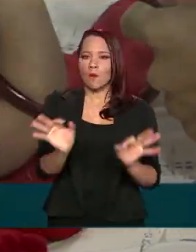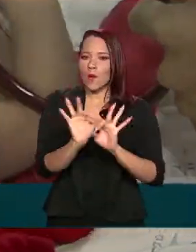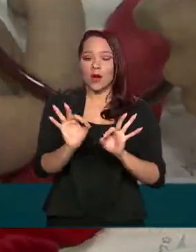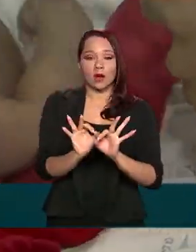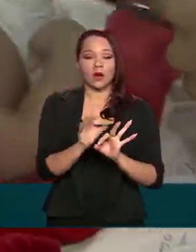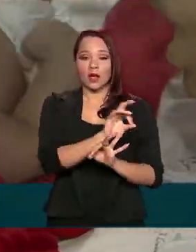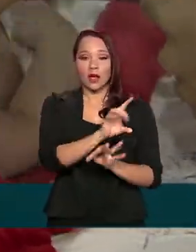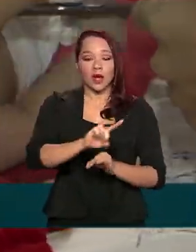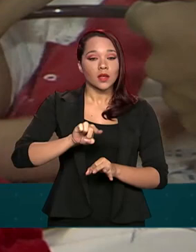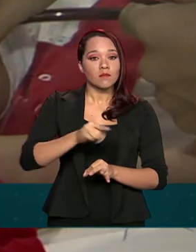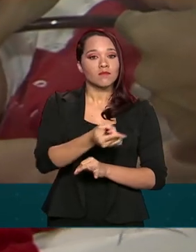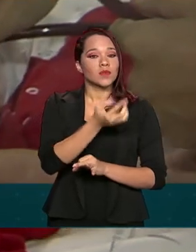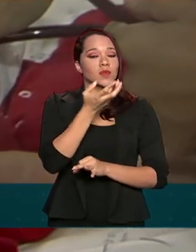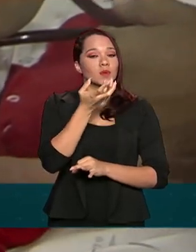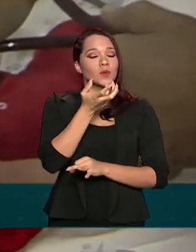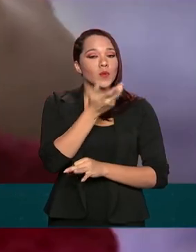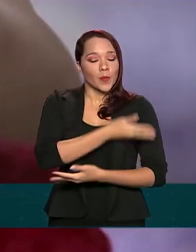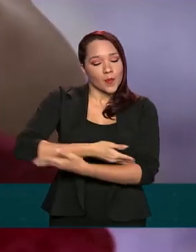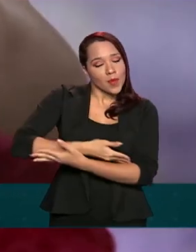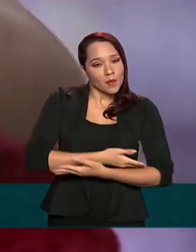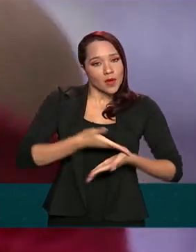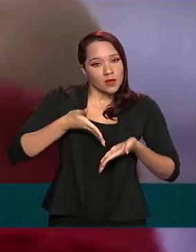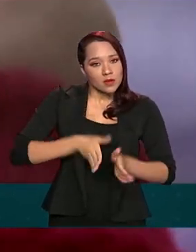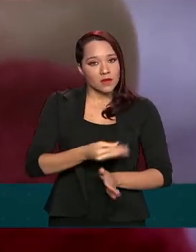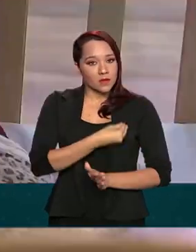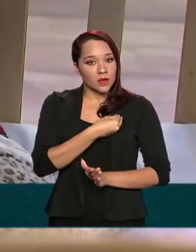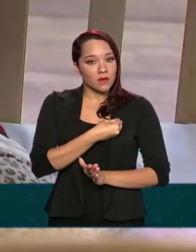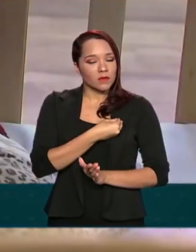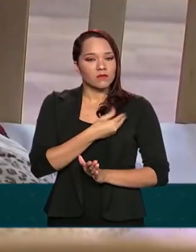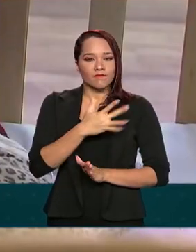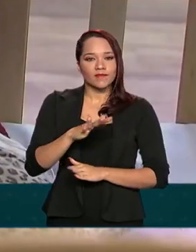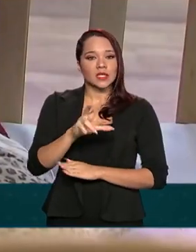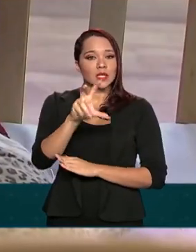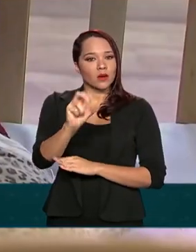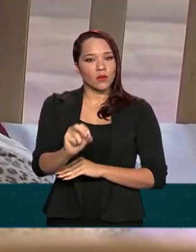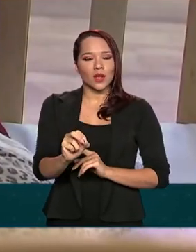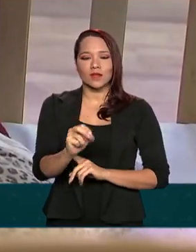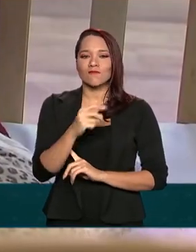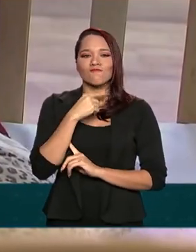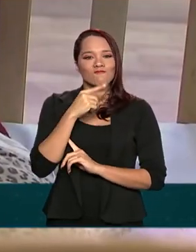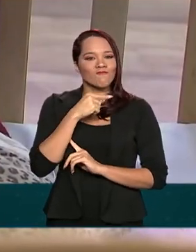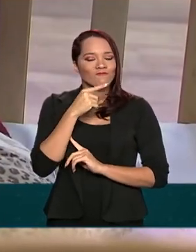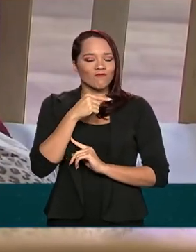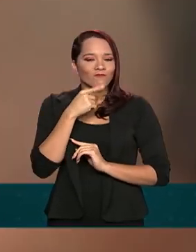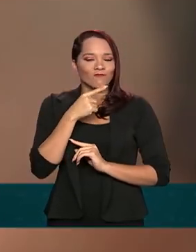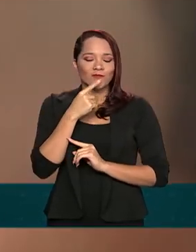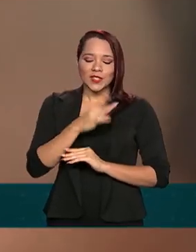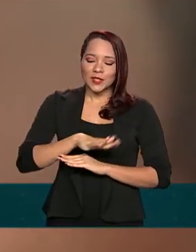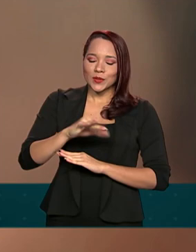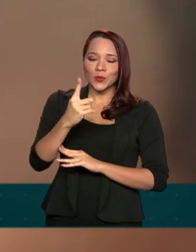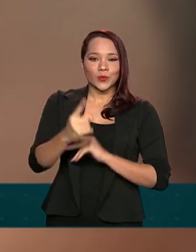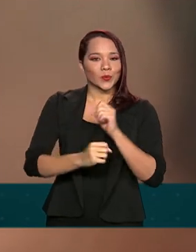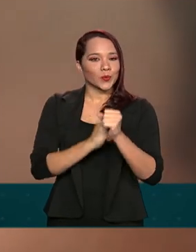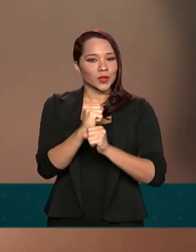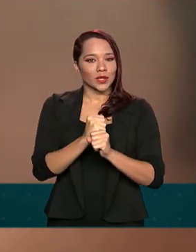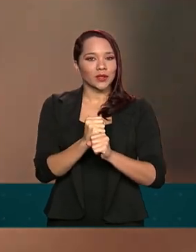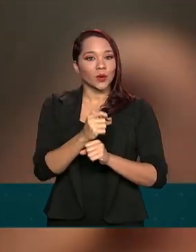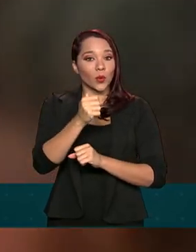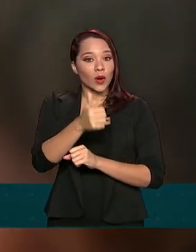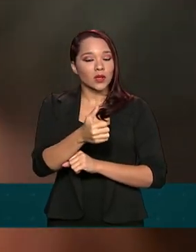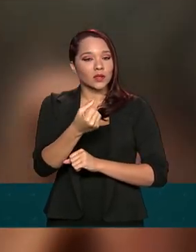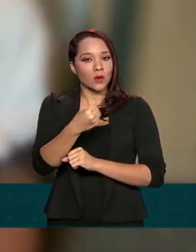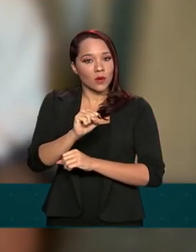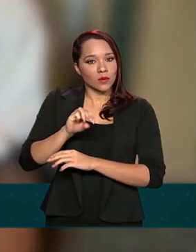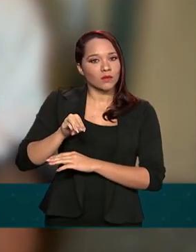cada mil bebês nascidos vivos no país, quase 50 não chegavam a completar um ano. Quase oito